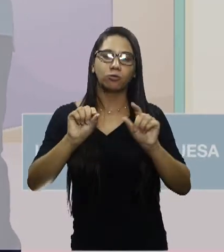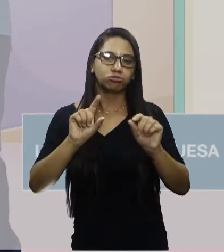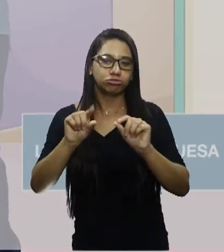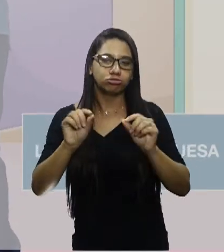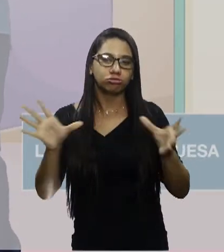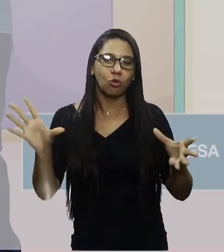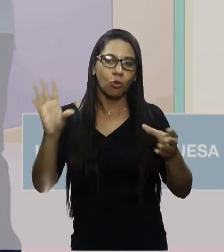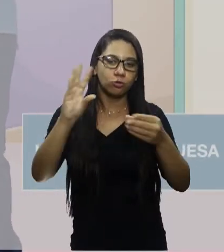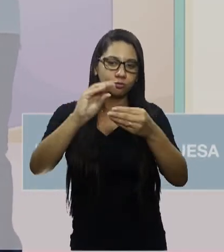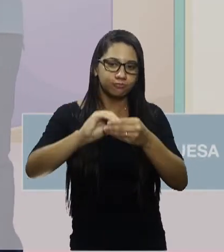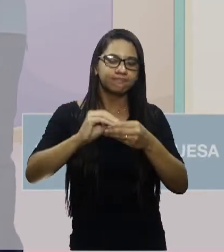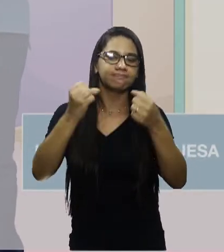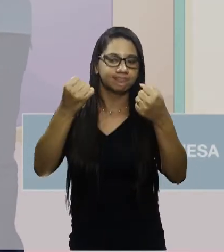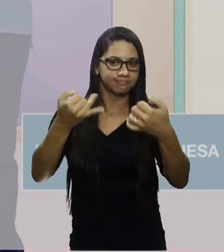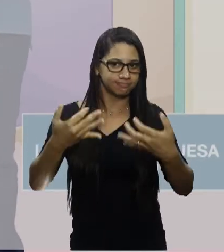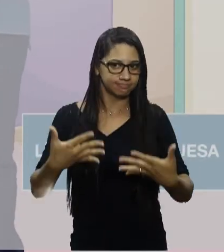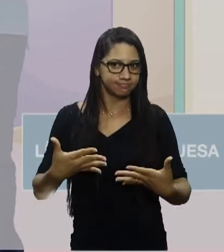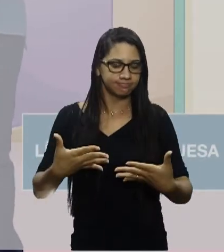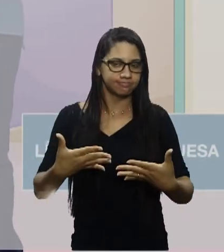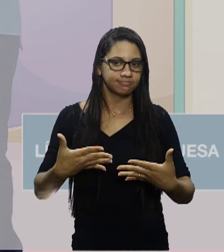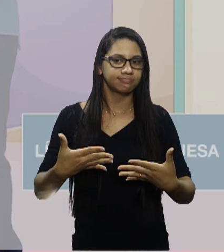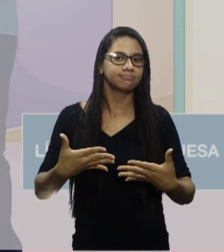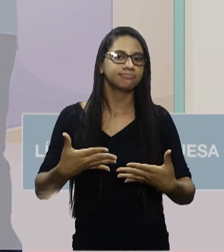conclusivas e explicativas.